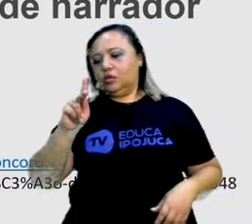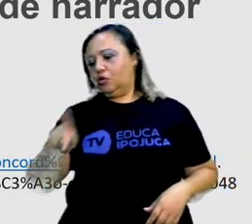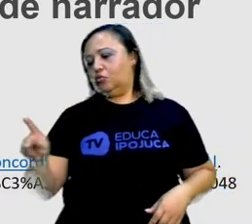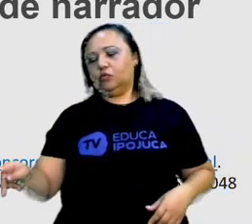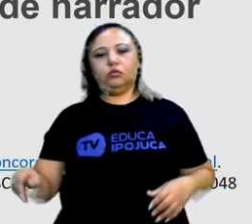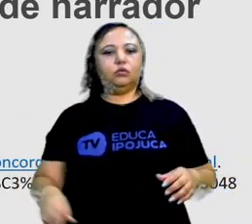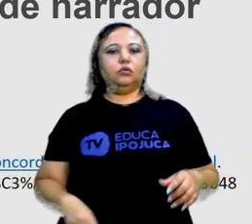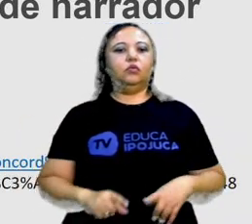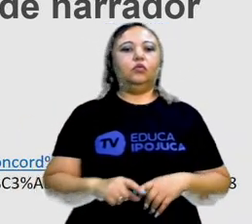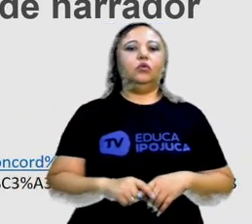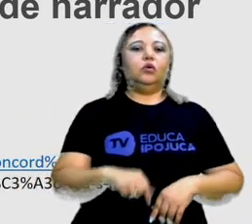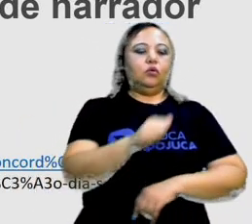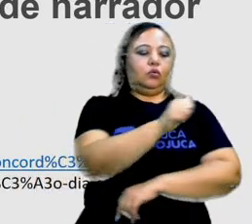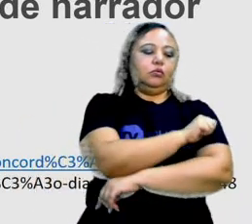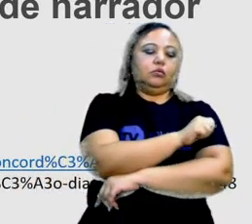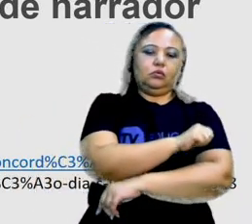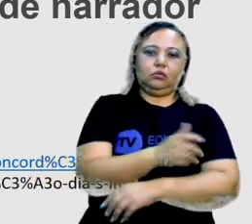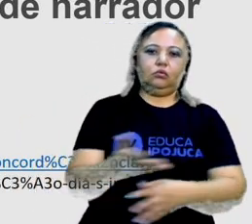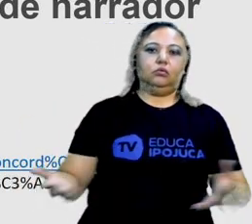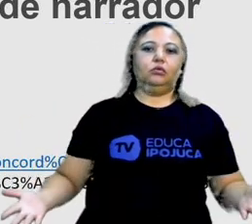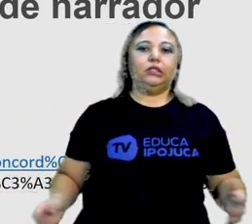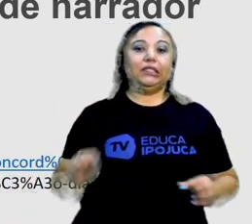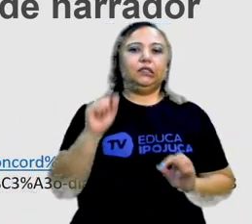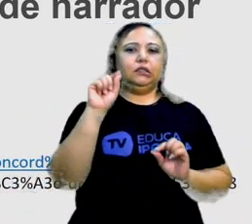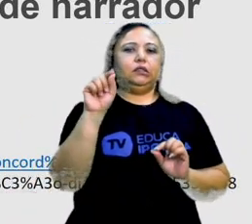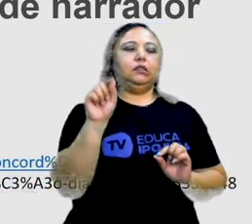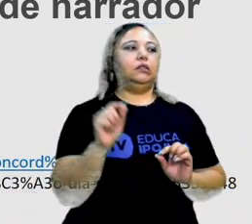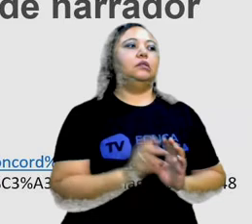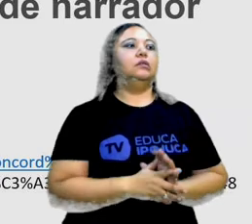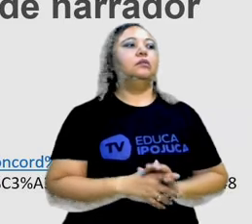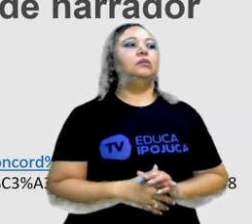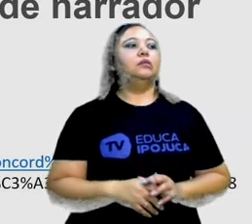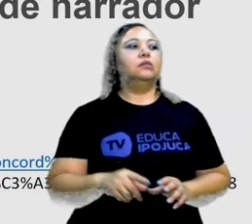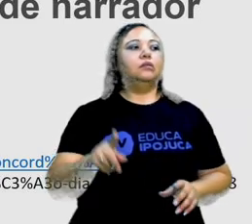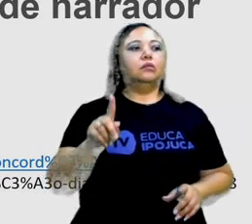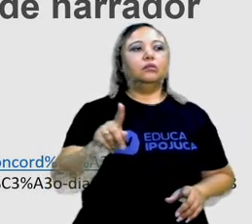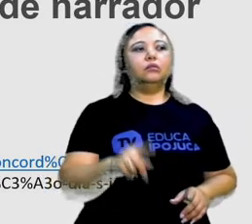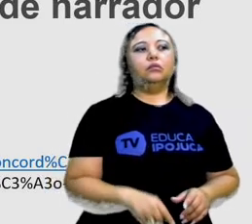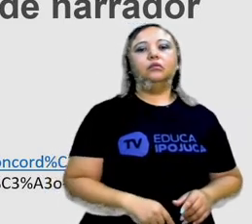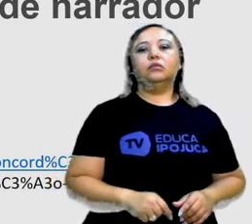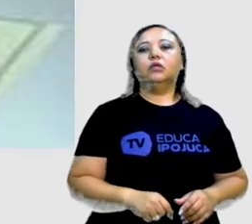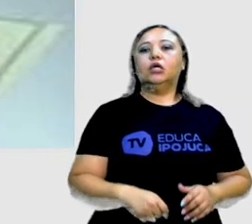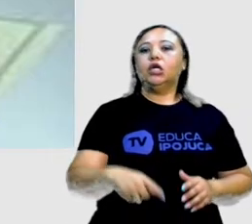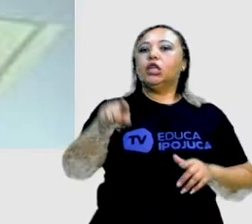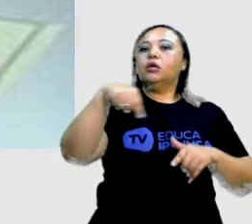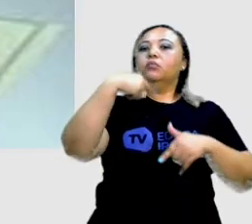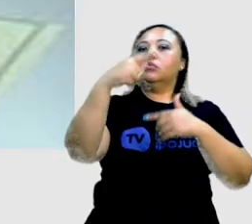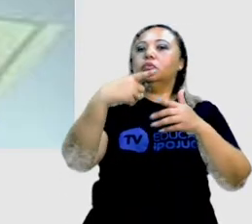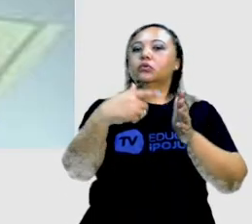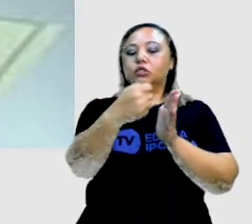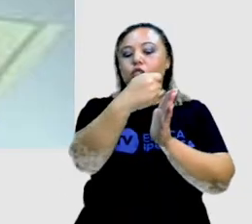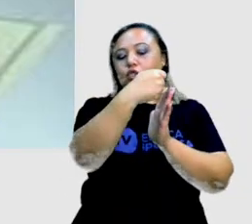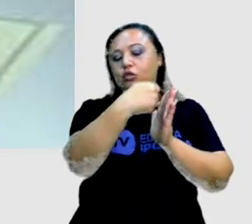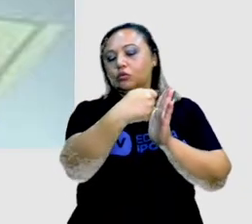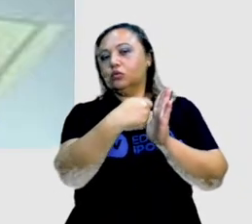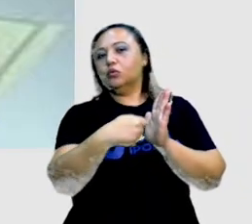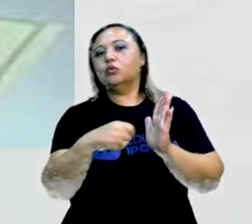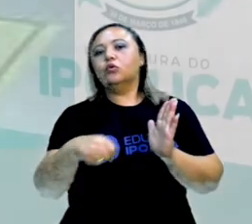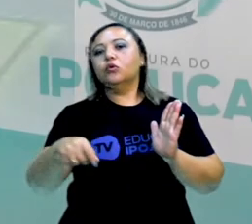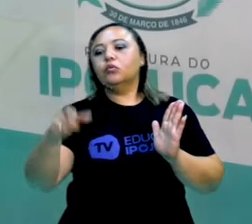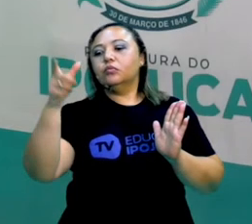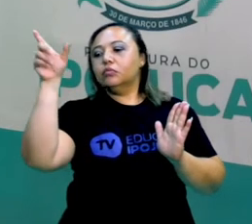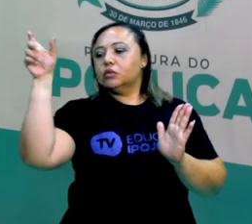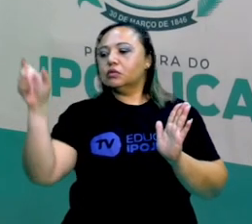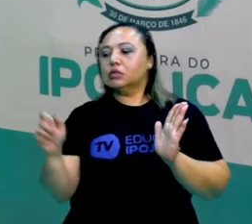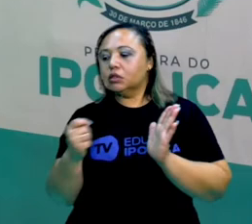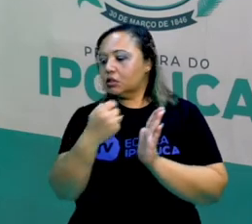com os alunos? Quem é esse personagem? Depois disso, eu vou definir o tipo de narrador. Será que sou eu o narrador?